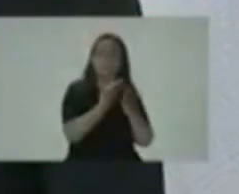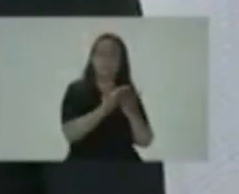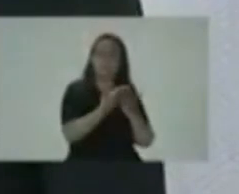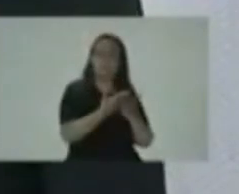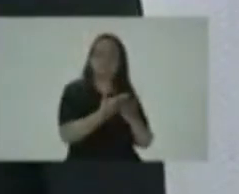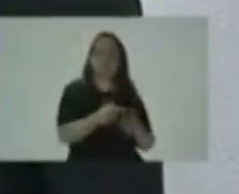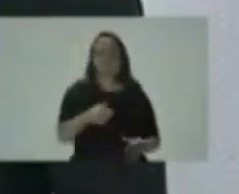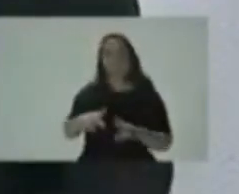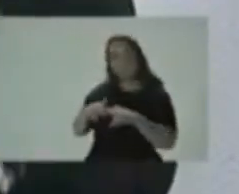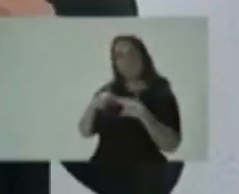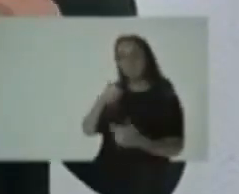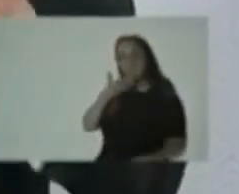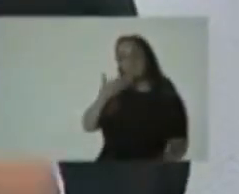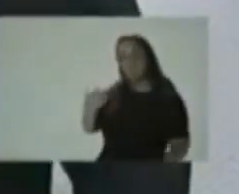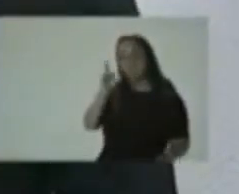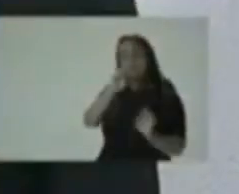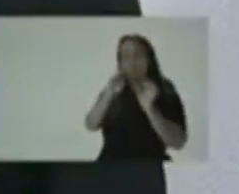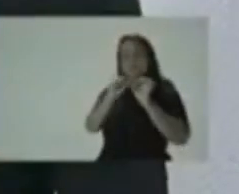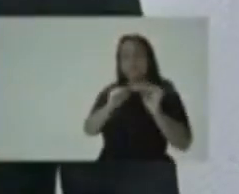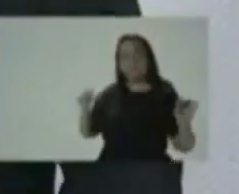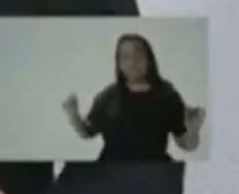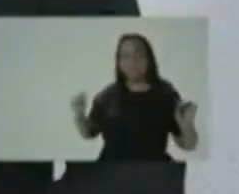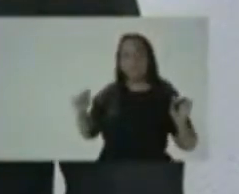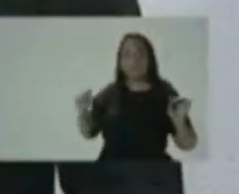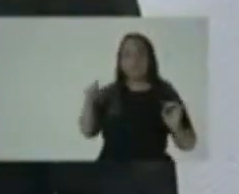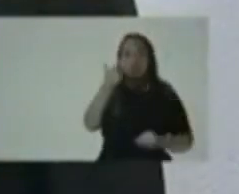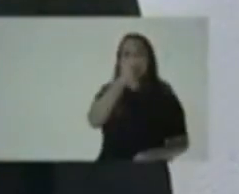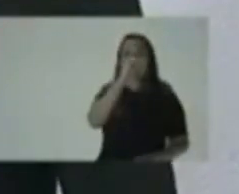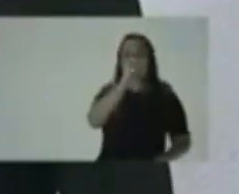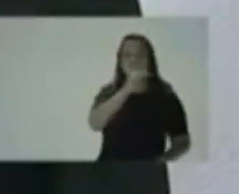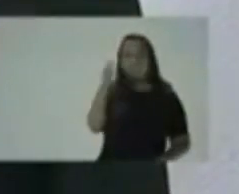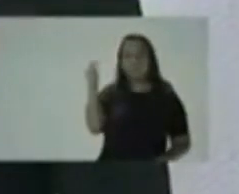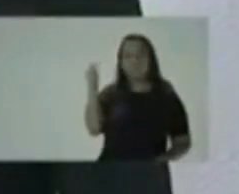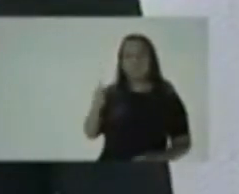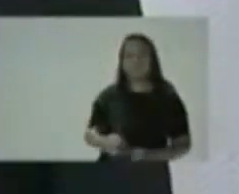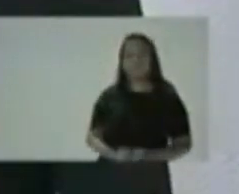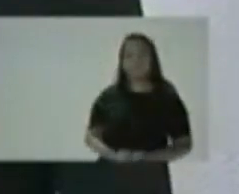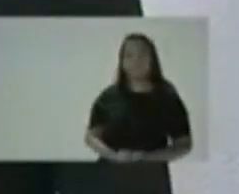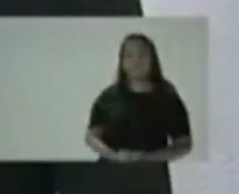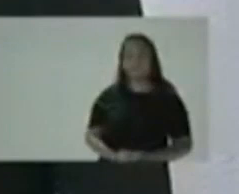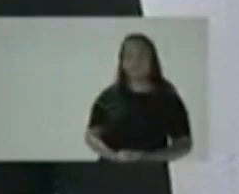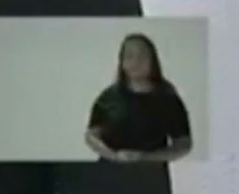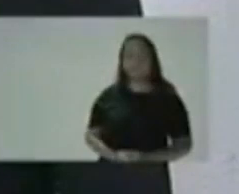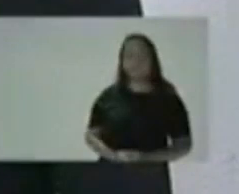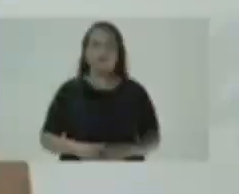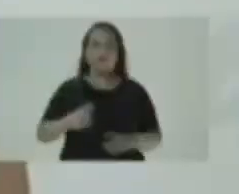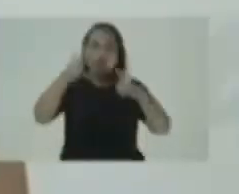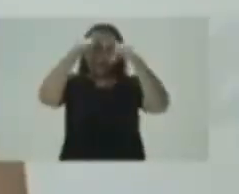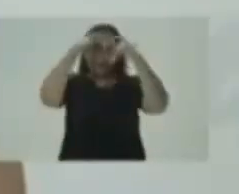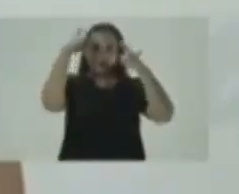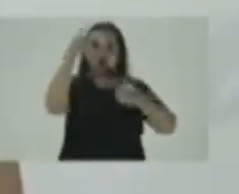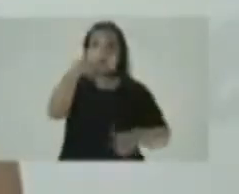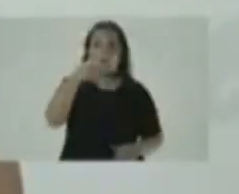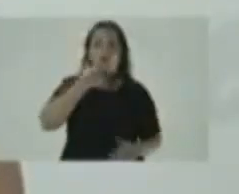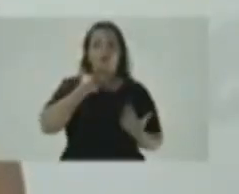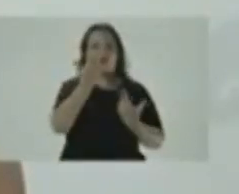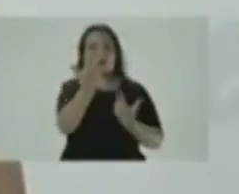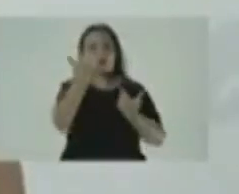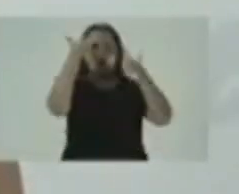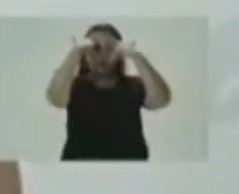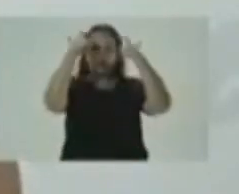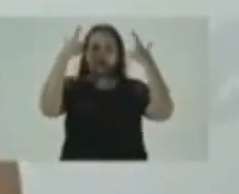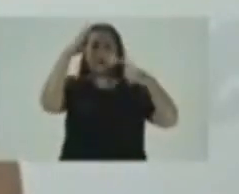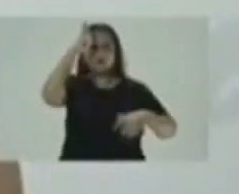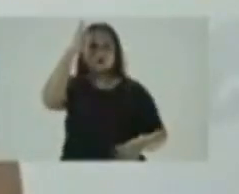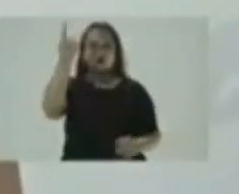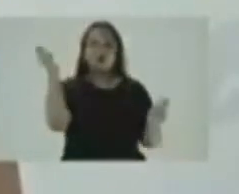para crianças nas escolas. Por isso eu peço o seu voto. Sostenes 2577. A sua revolta é a